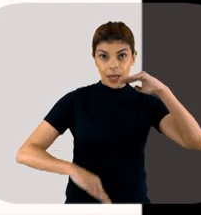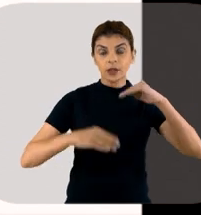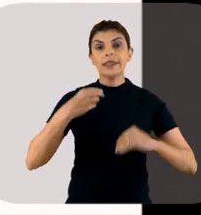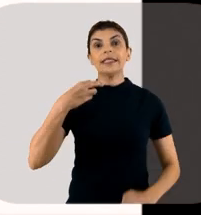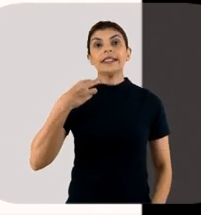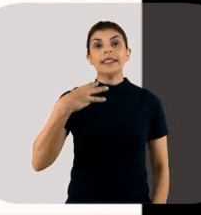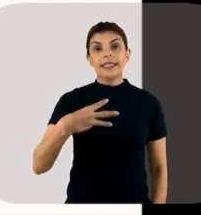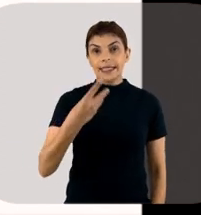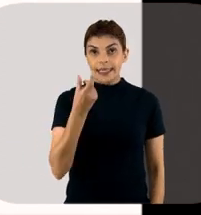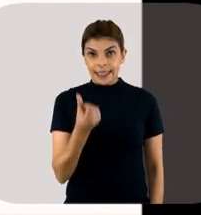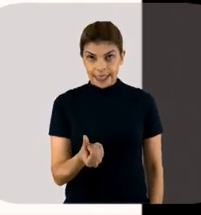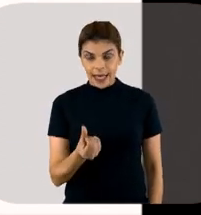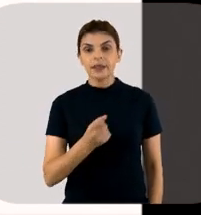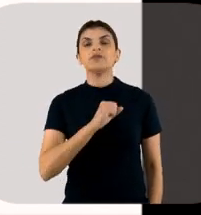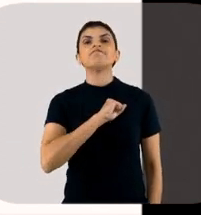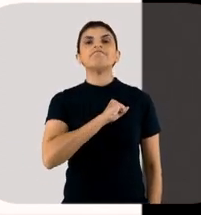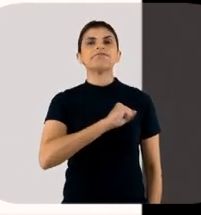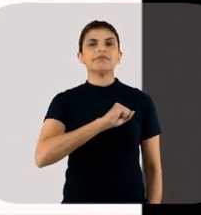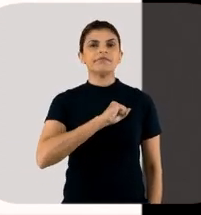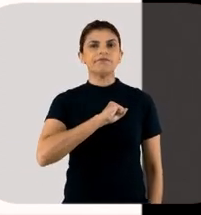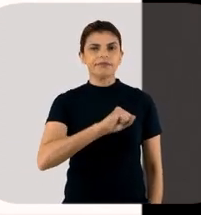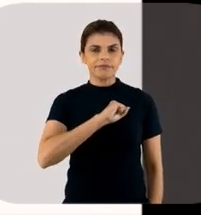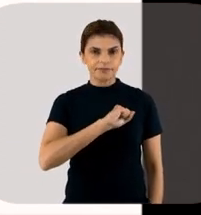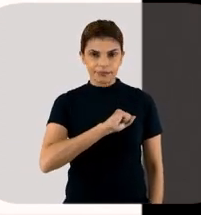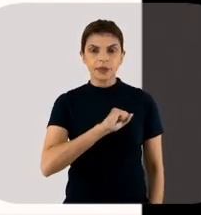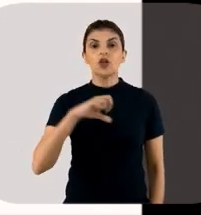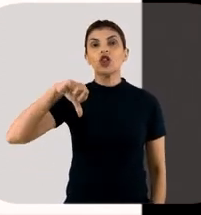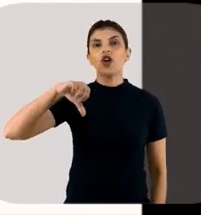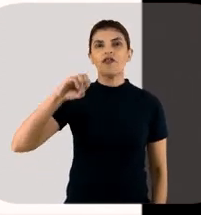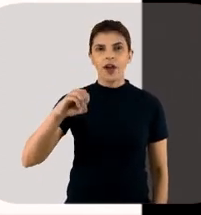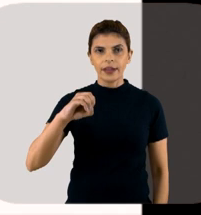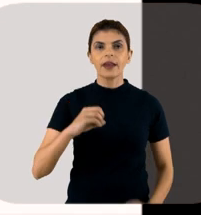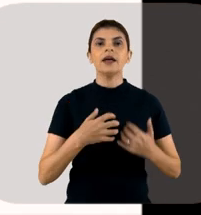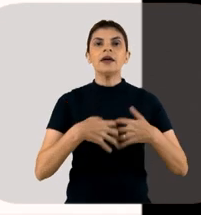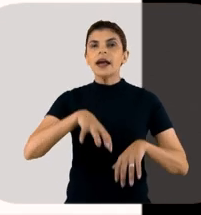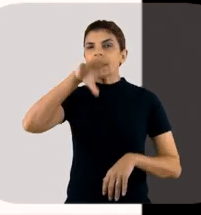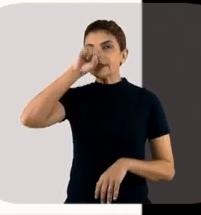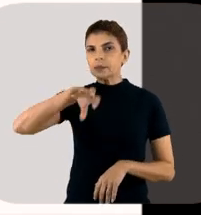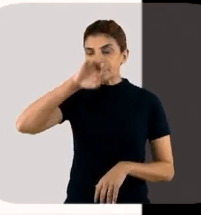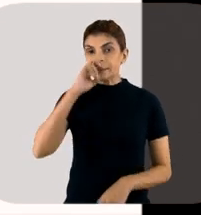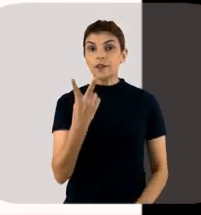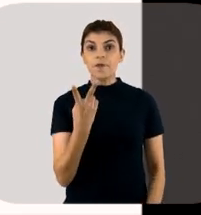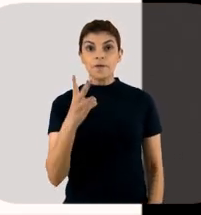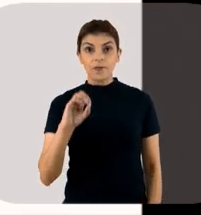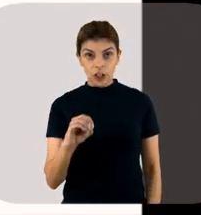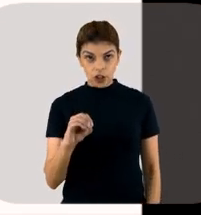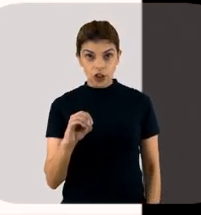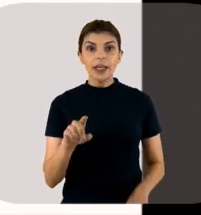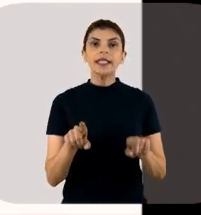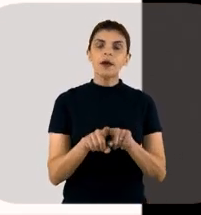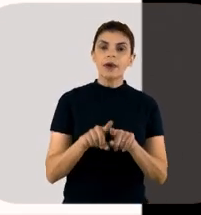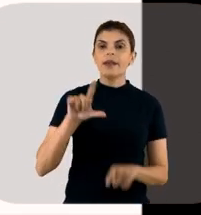90, a frequência respiratória acima de 20 e o aumento do número de leucócitos. Isso foi